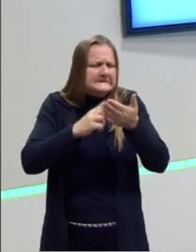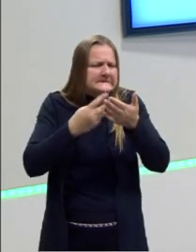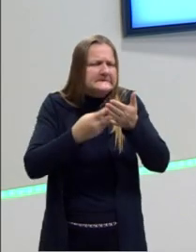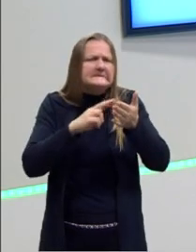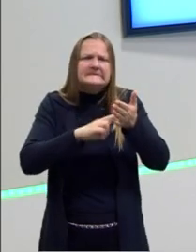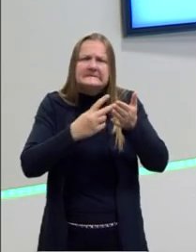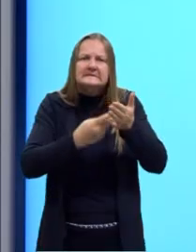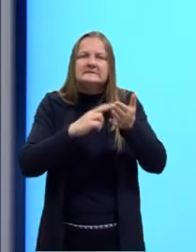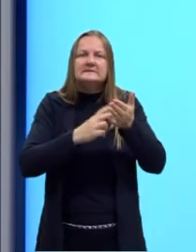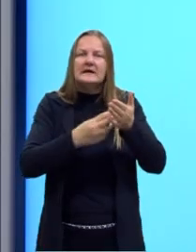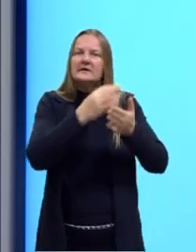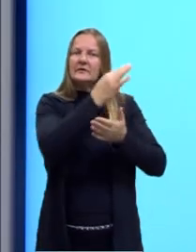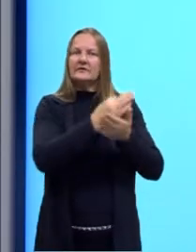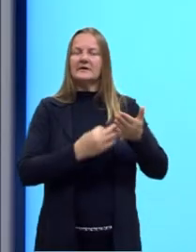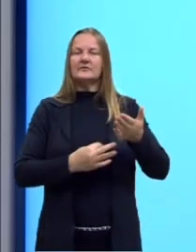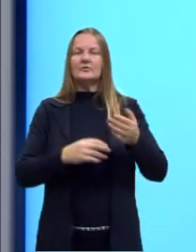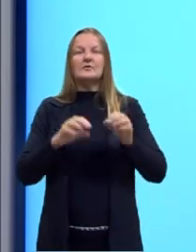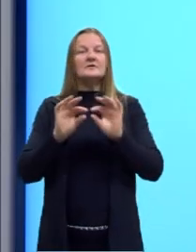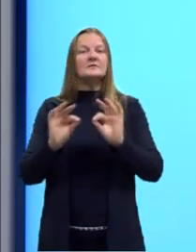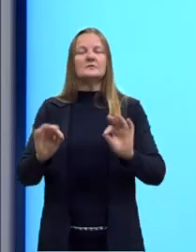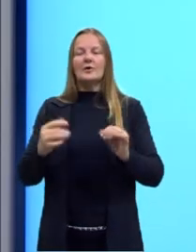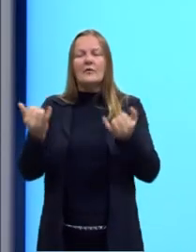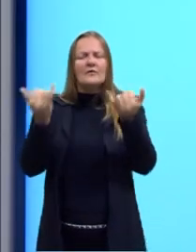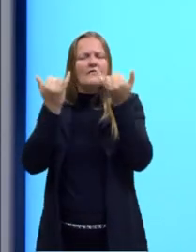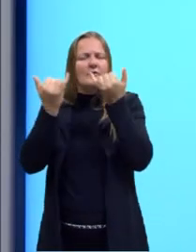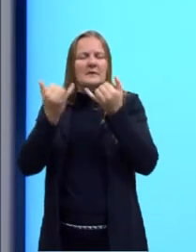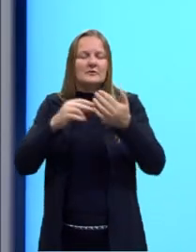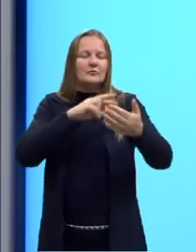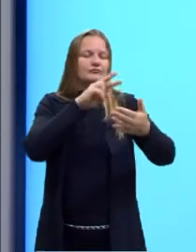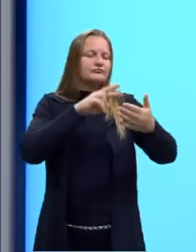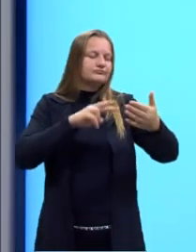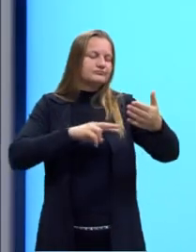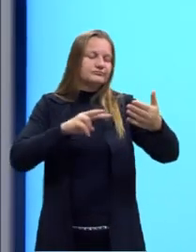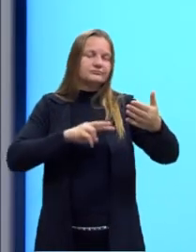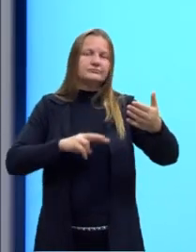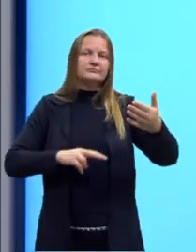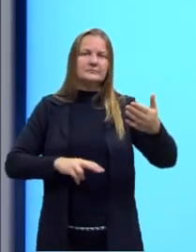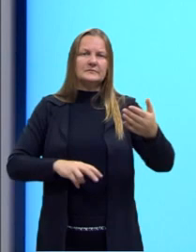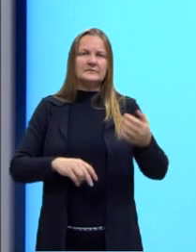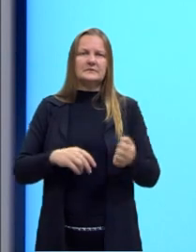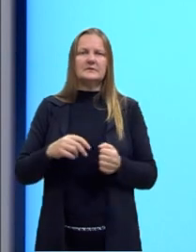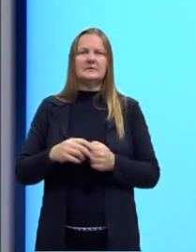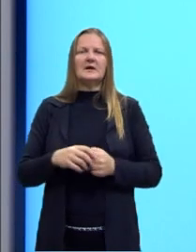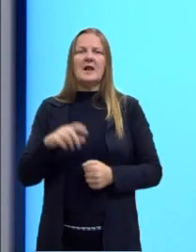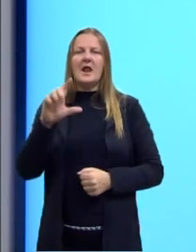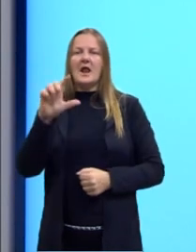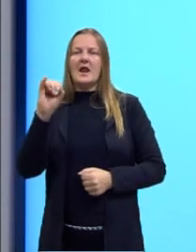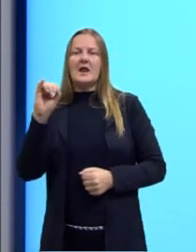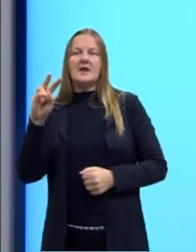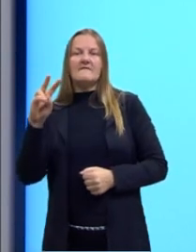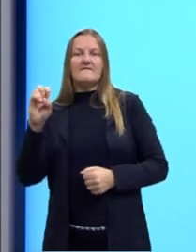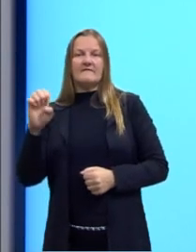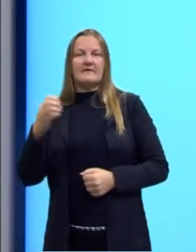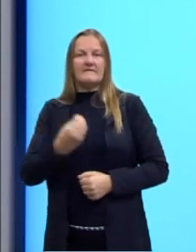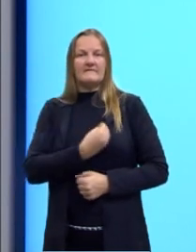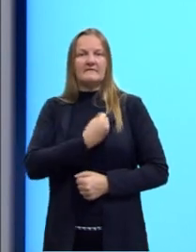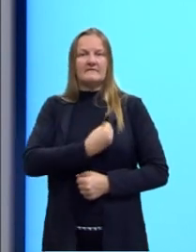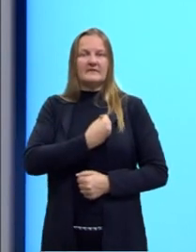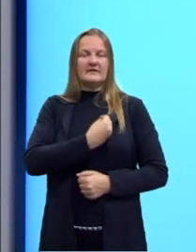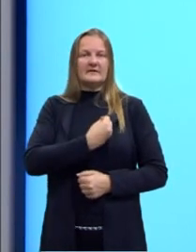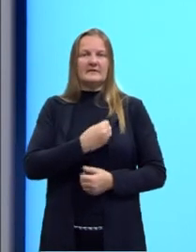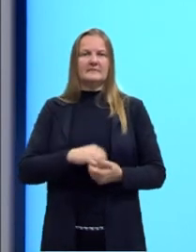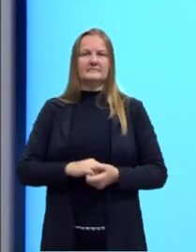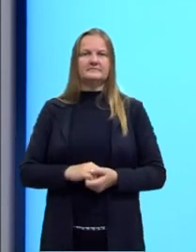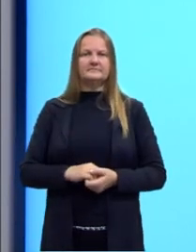nesse texto. Eu simplesmente posso entender, ó, eu tenho o verbo leave, tá no presente. É uma